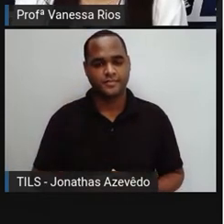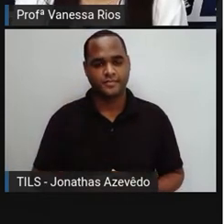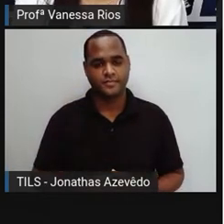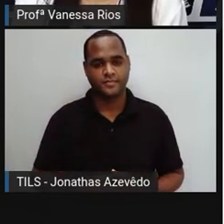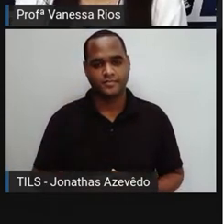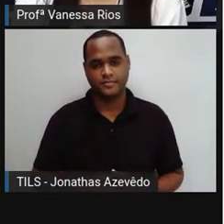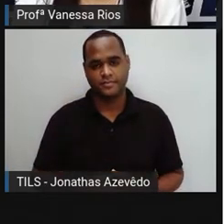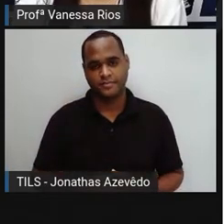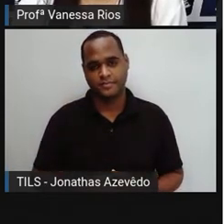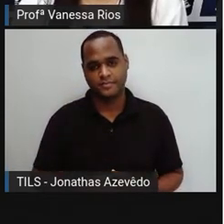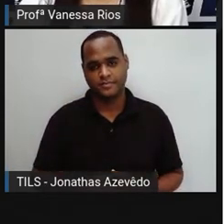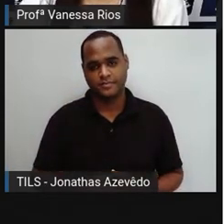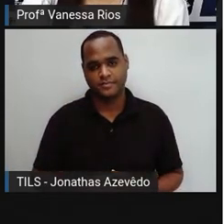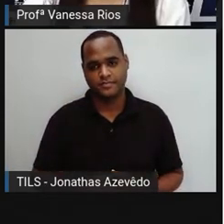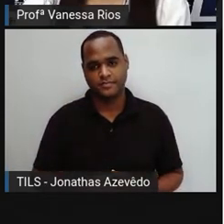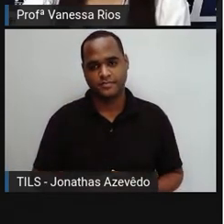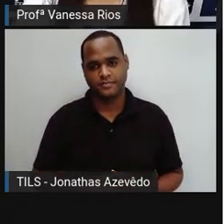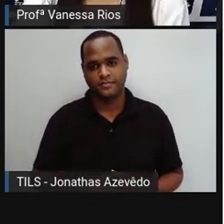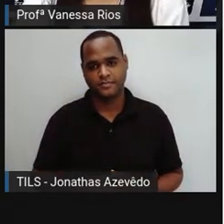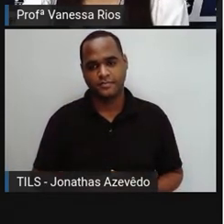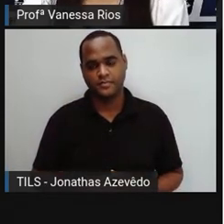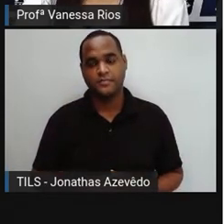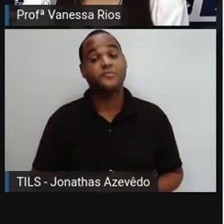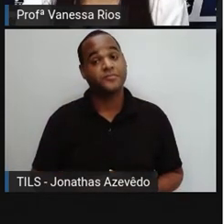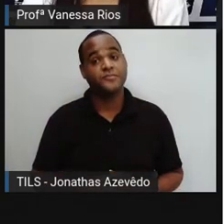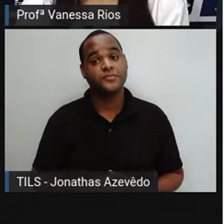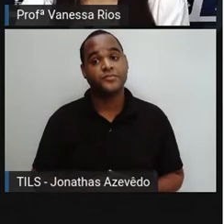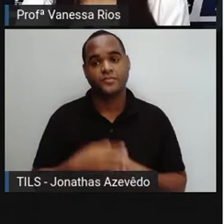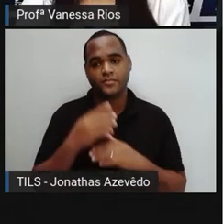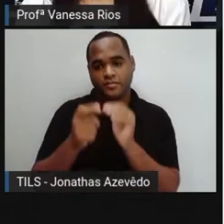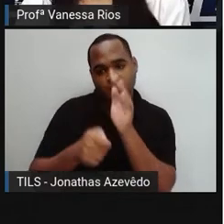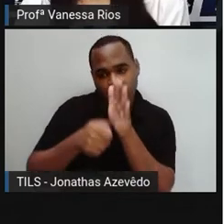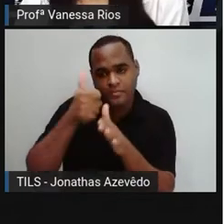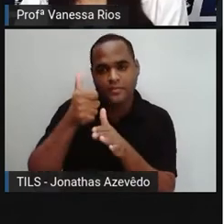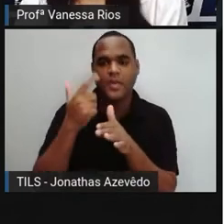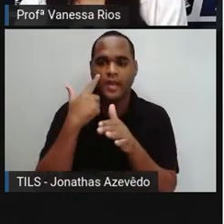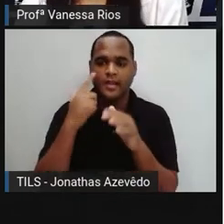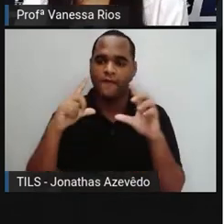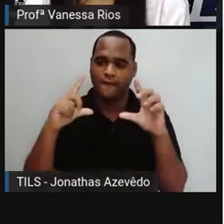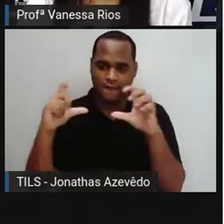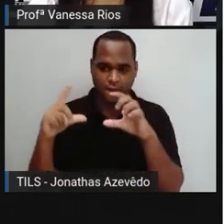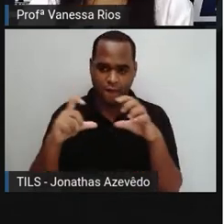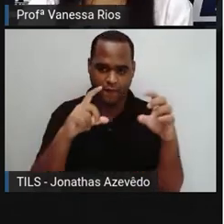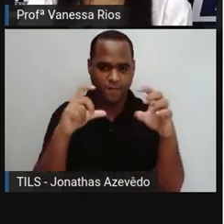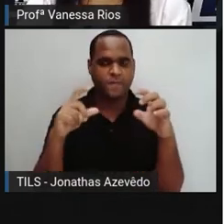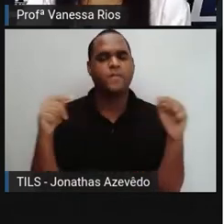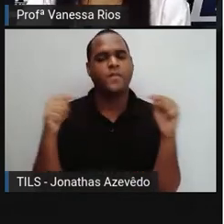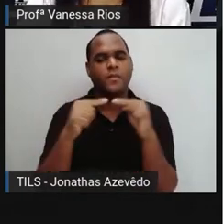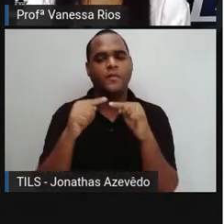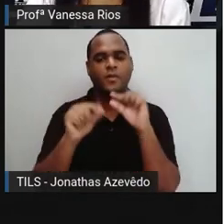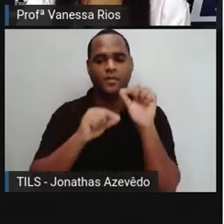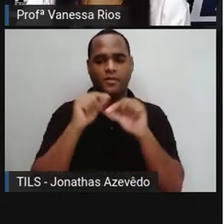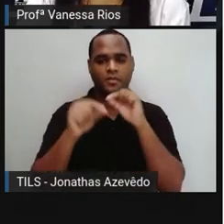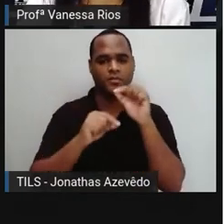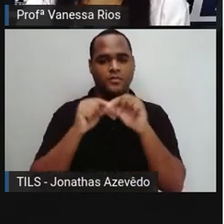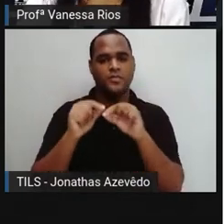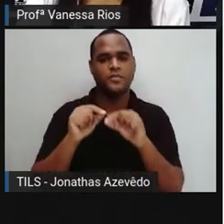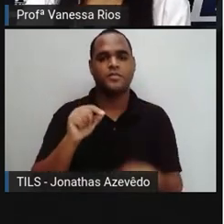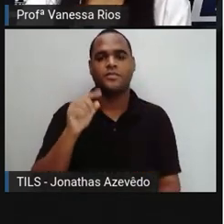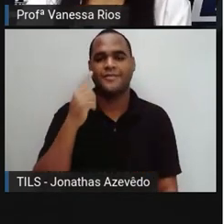E aí, surge, então, né? A primeira câmera fotográfica, chamada aí de Dag